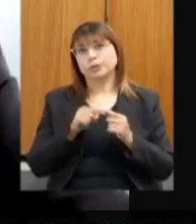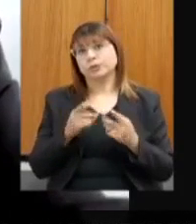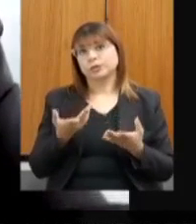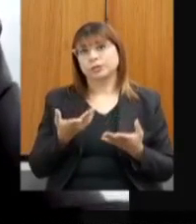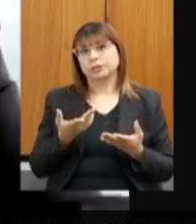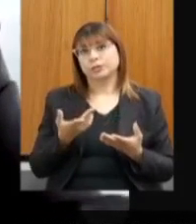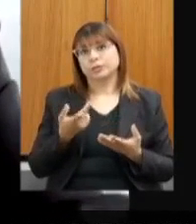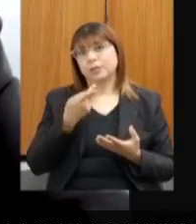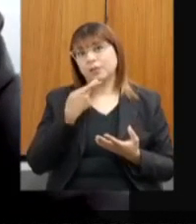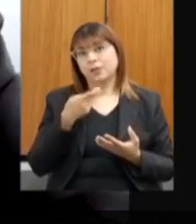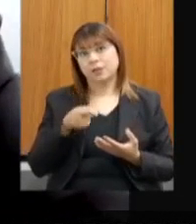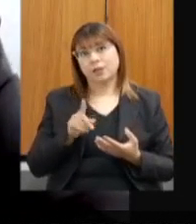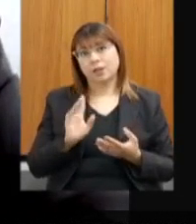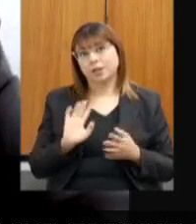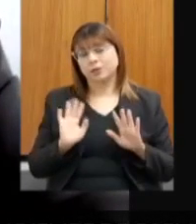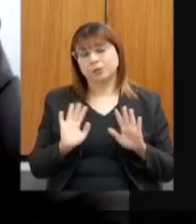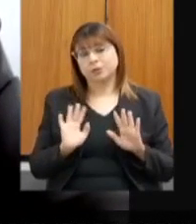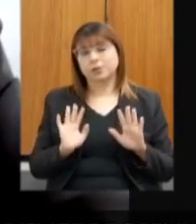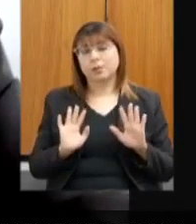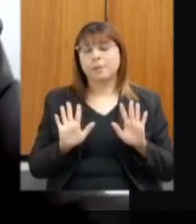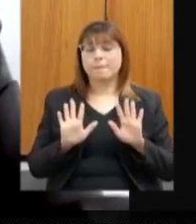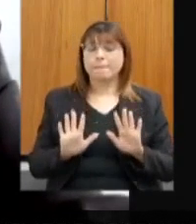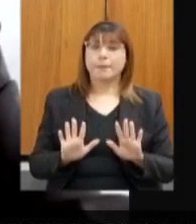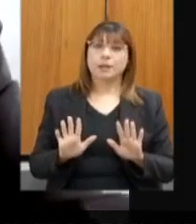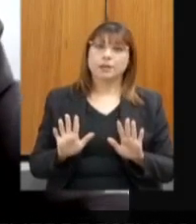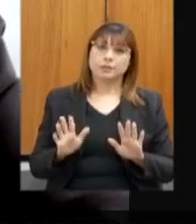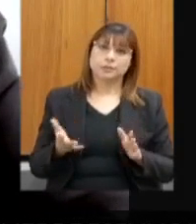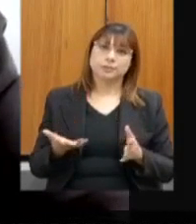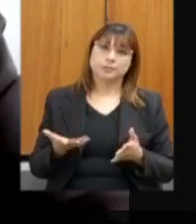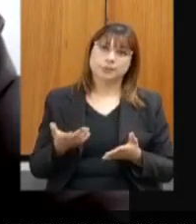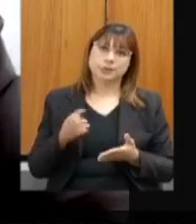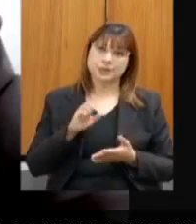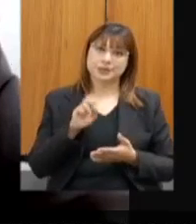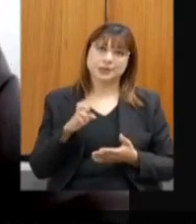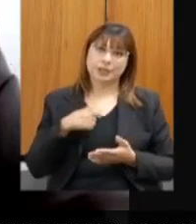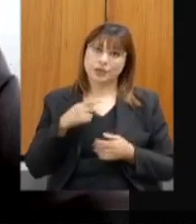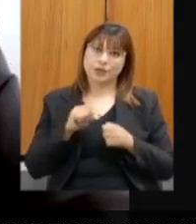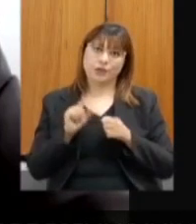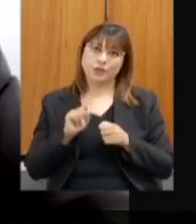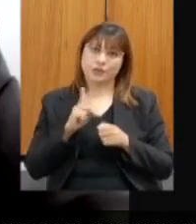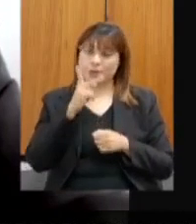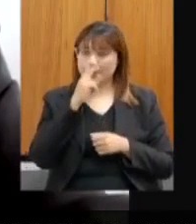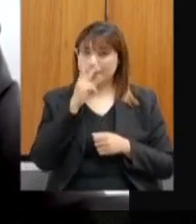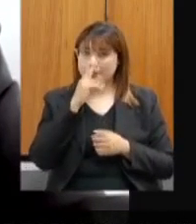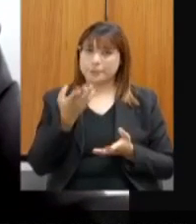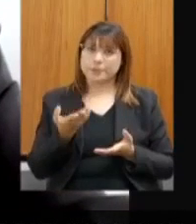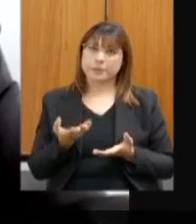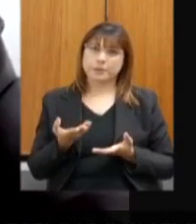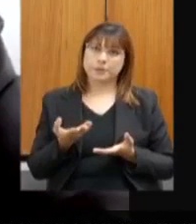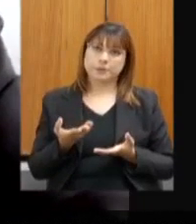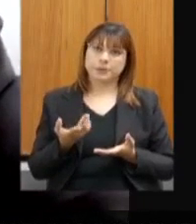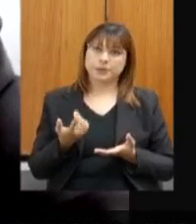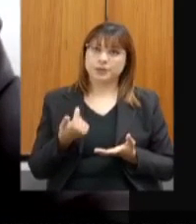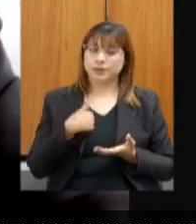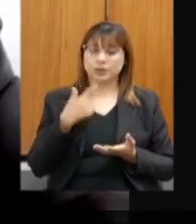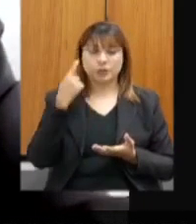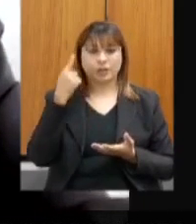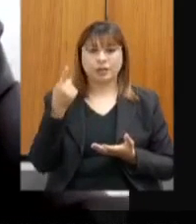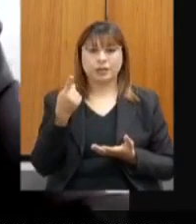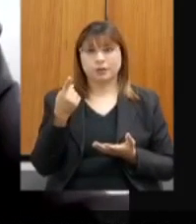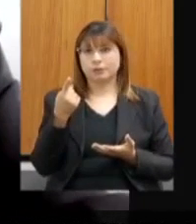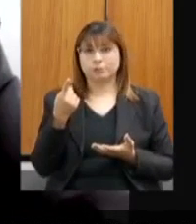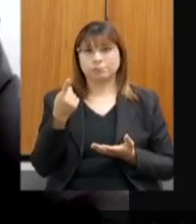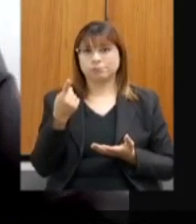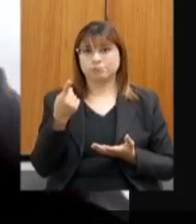essa preleção ou de não, mas de alguma maneira se eu não fizesse pareceria que eu não tenho uma ideia já